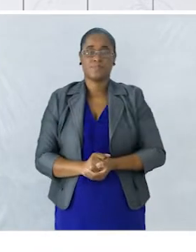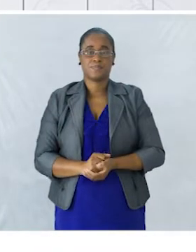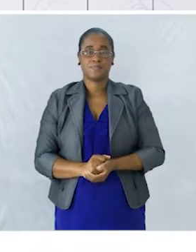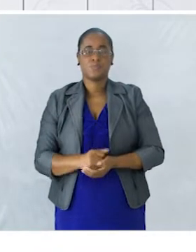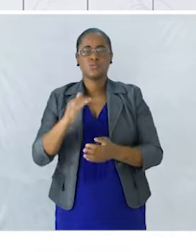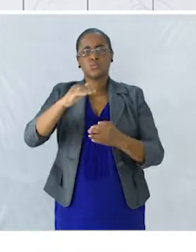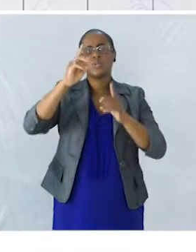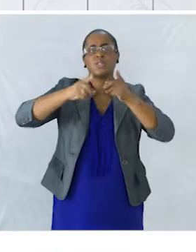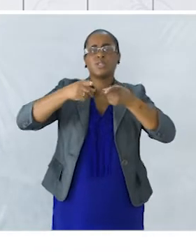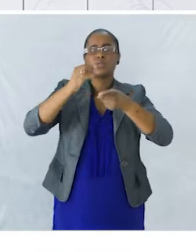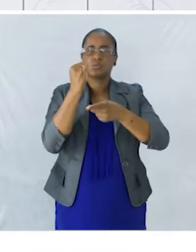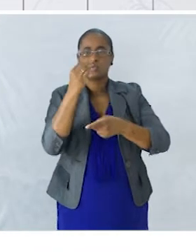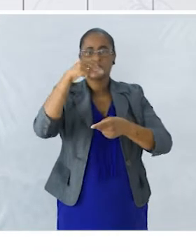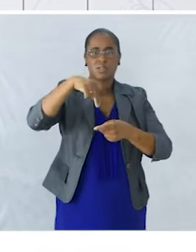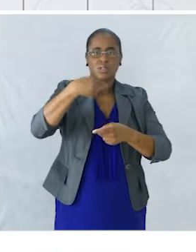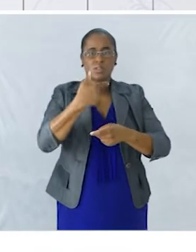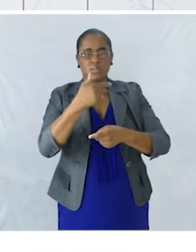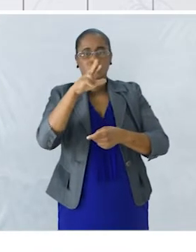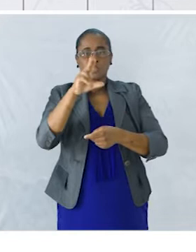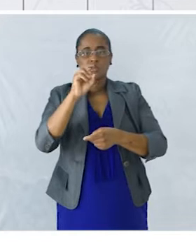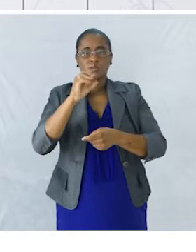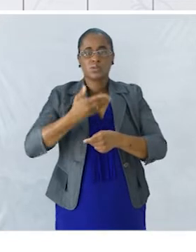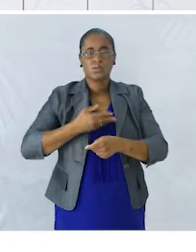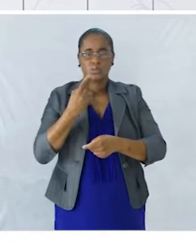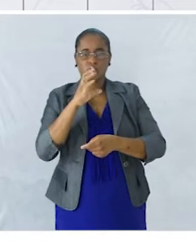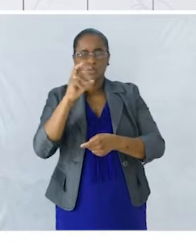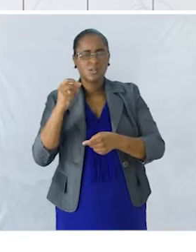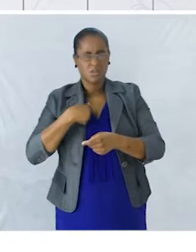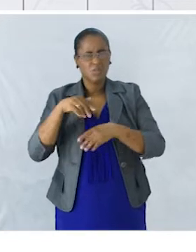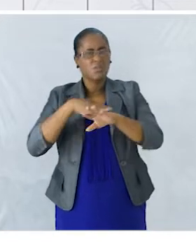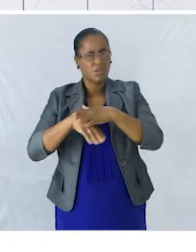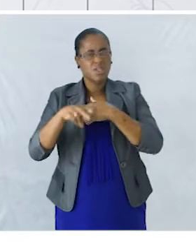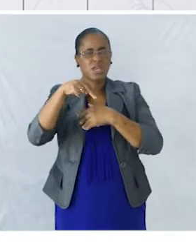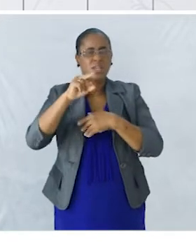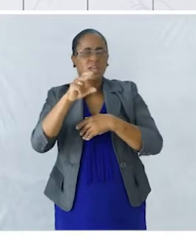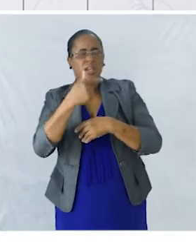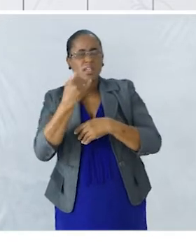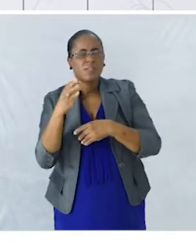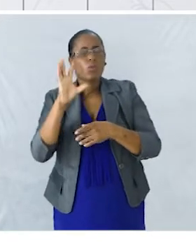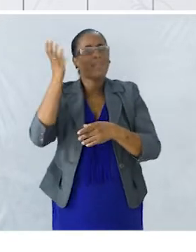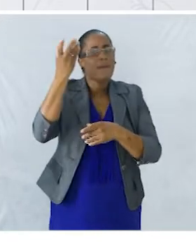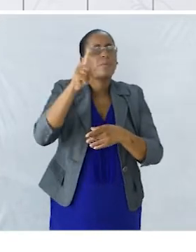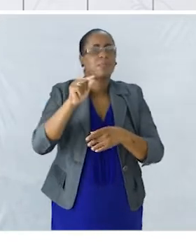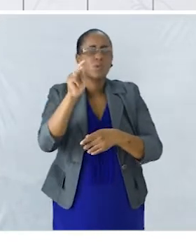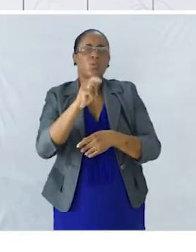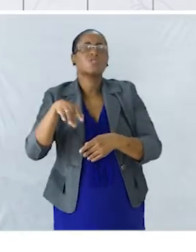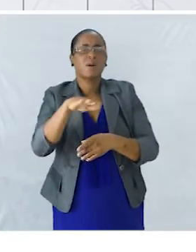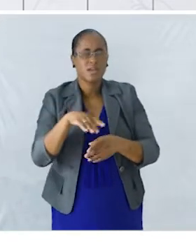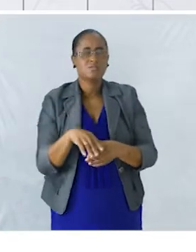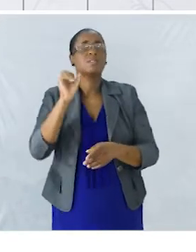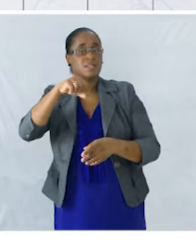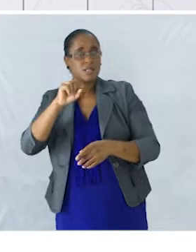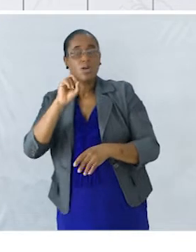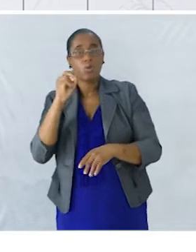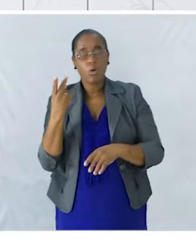Situei a narrativa No tempo e no espaço Sim ou não Criei um